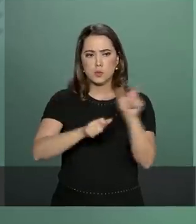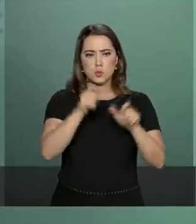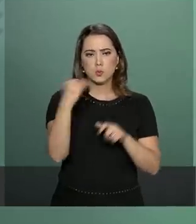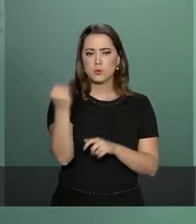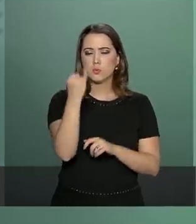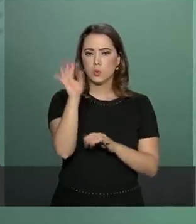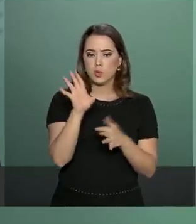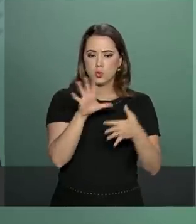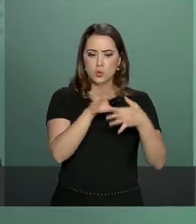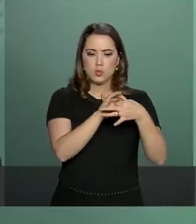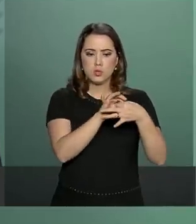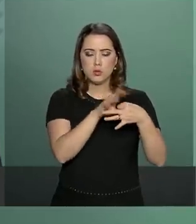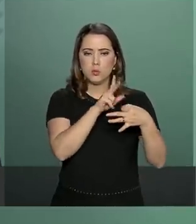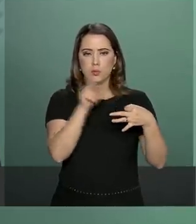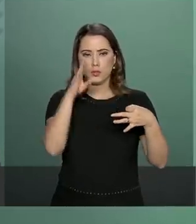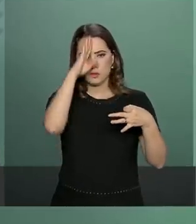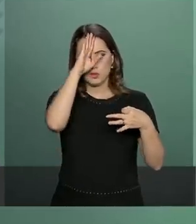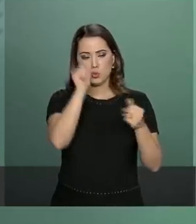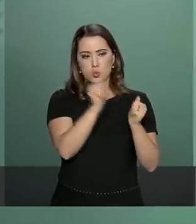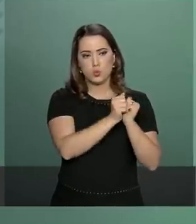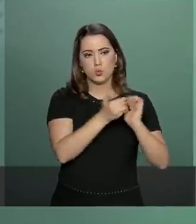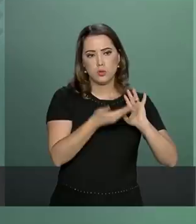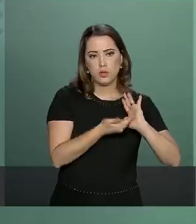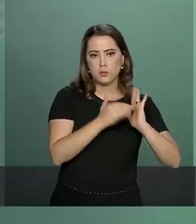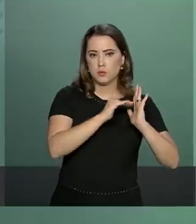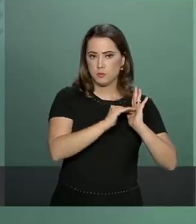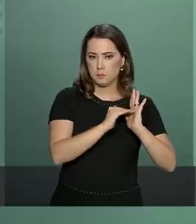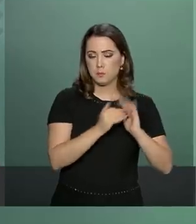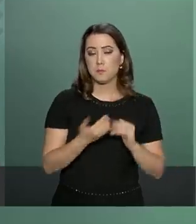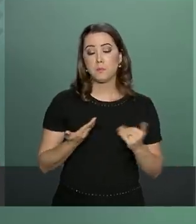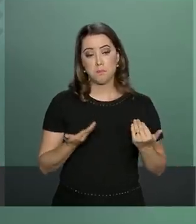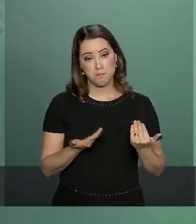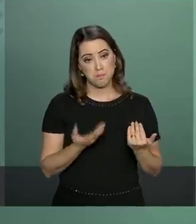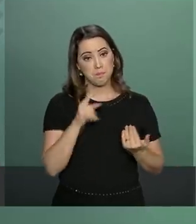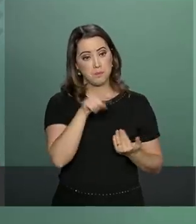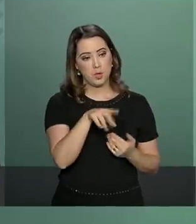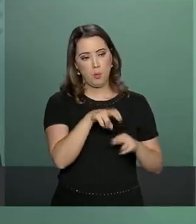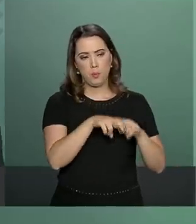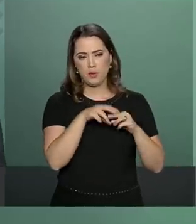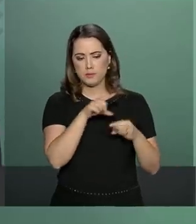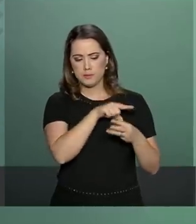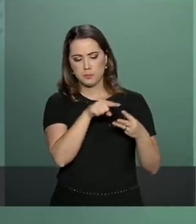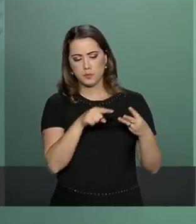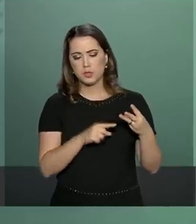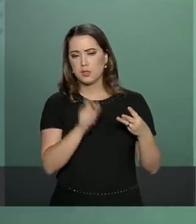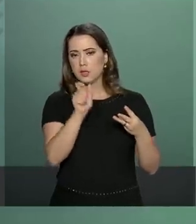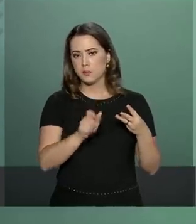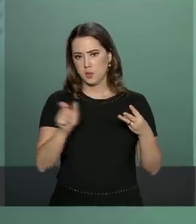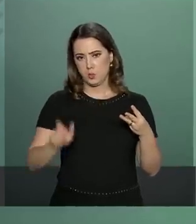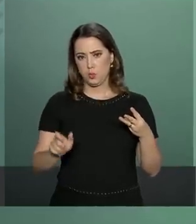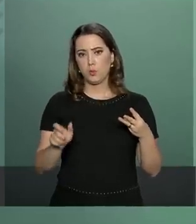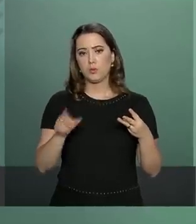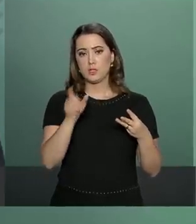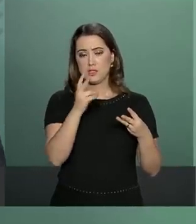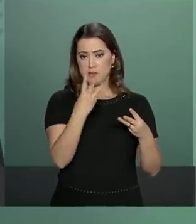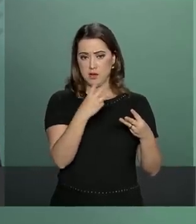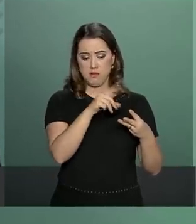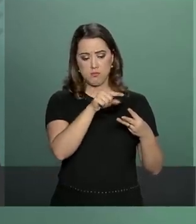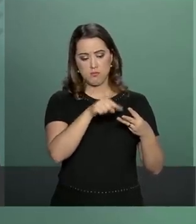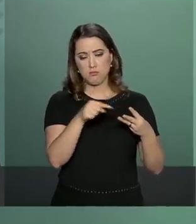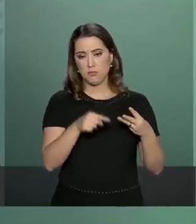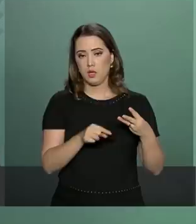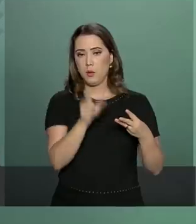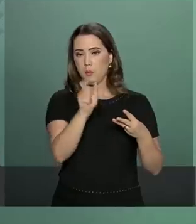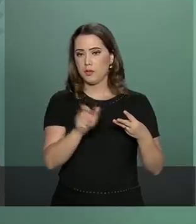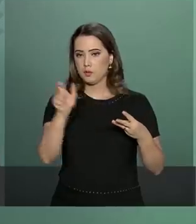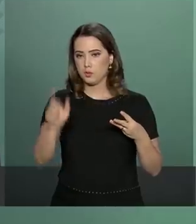junto à Câmara e ao Senado e é por meio delas que o presidente oficialmente encaminha